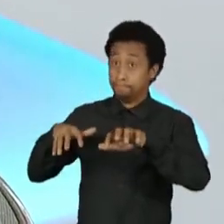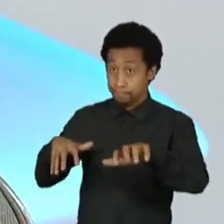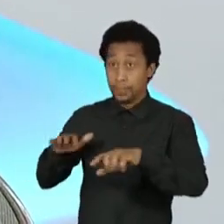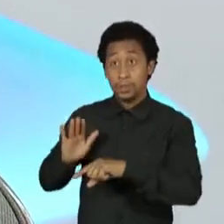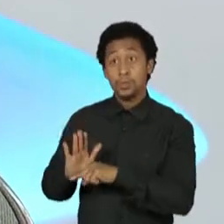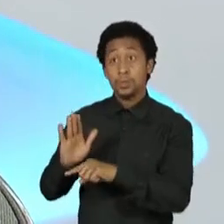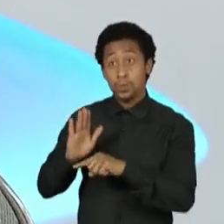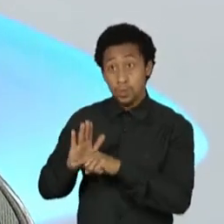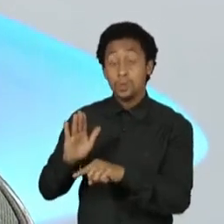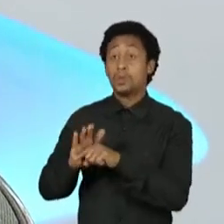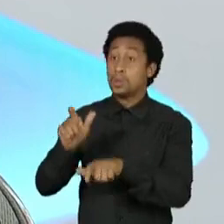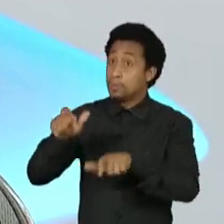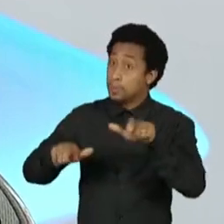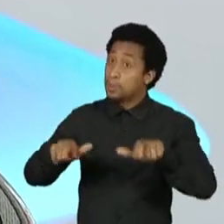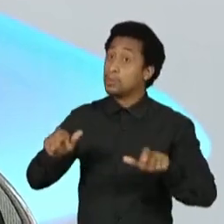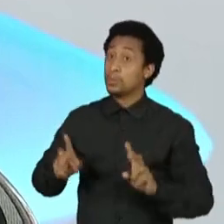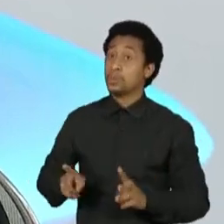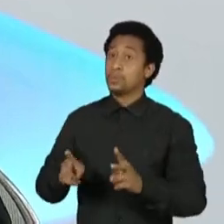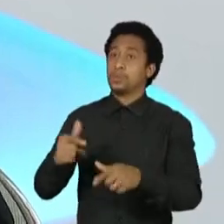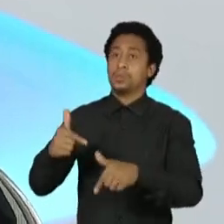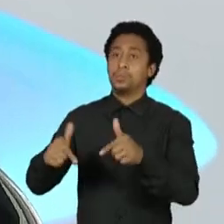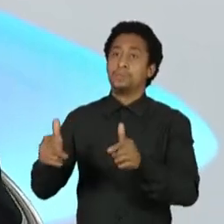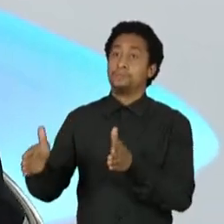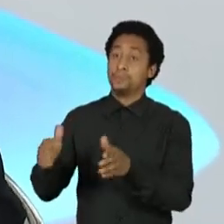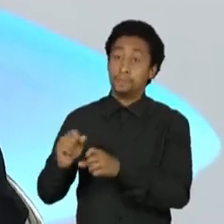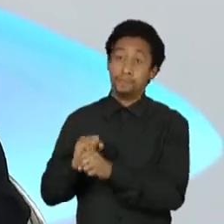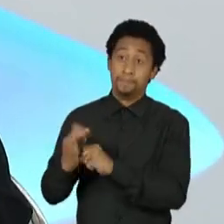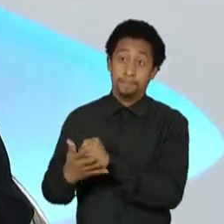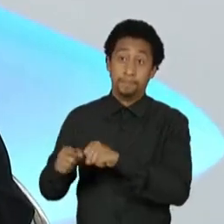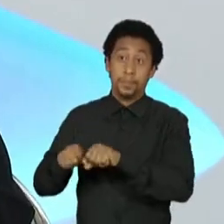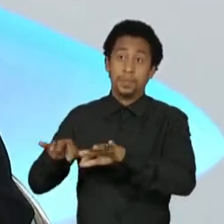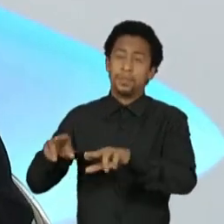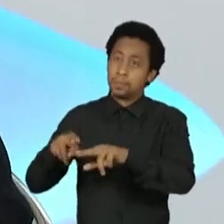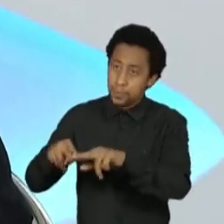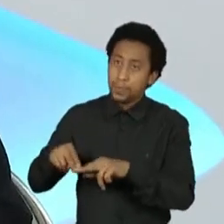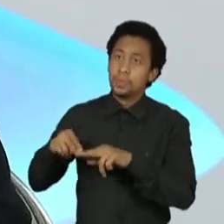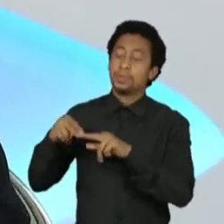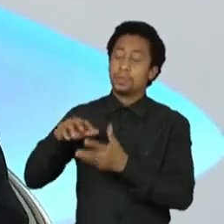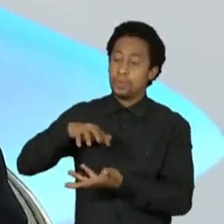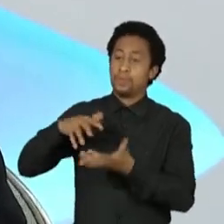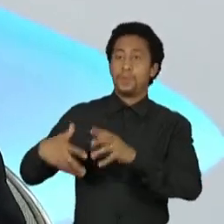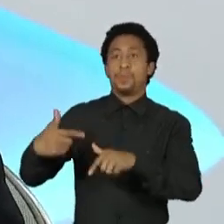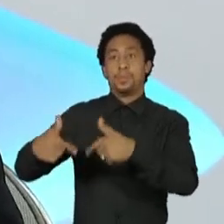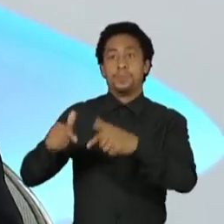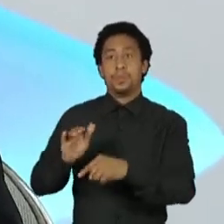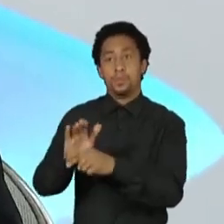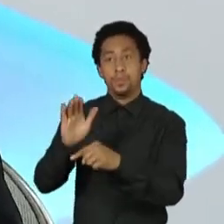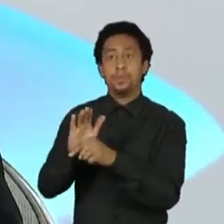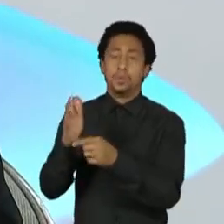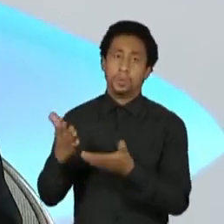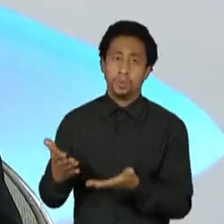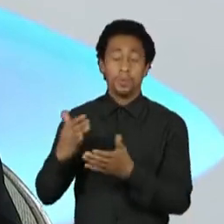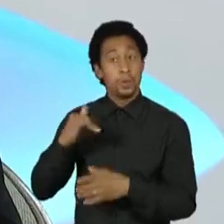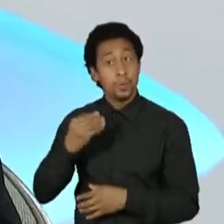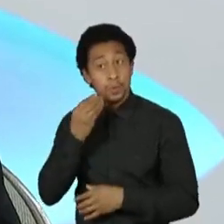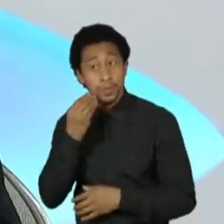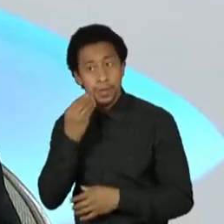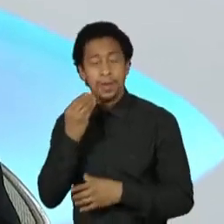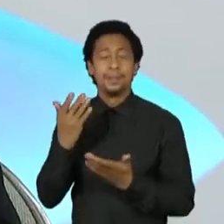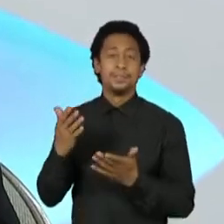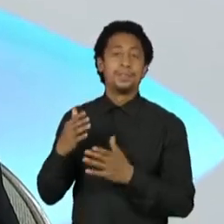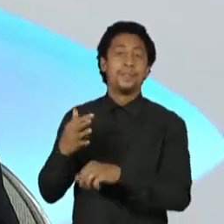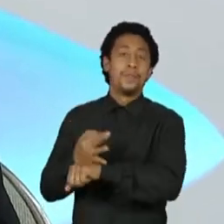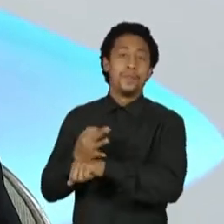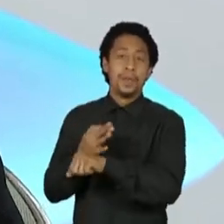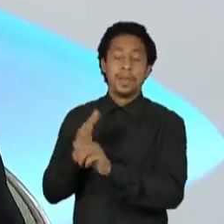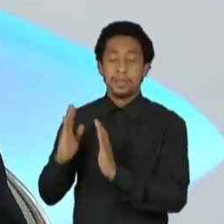e salvou muitos empregos. É nesse sentido. No sentido de você poder ter a oportunidade também de parcelar férias.